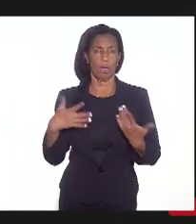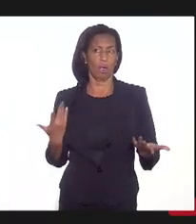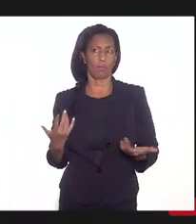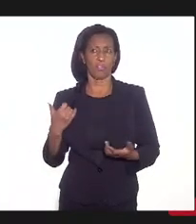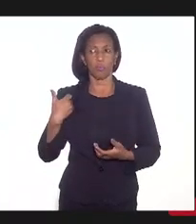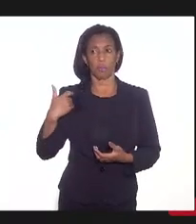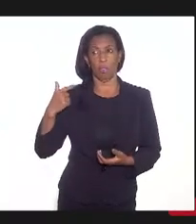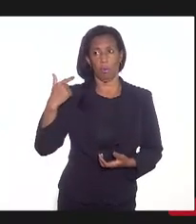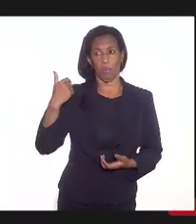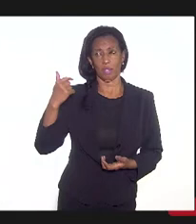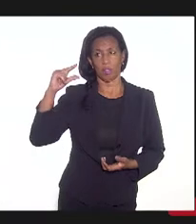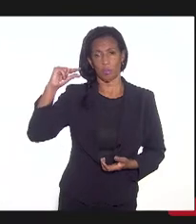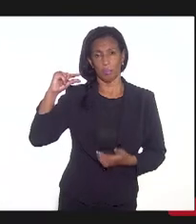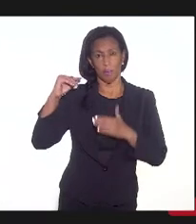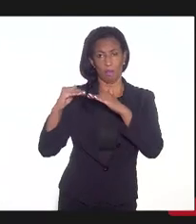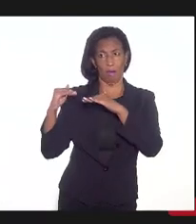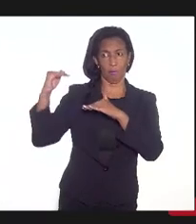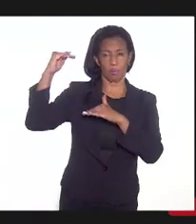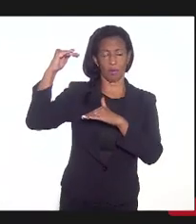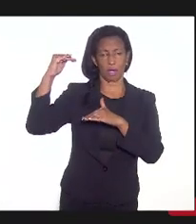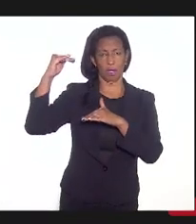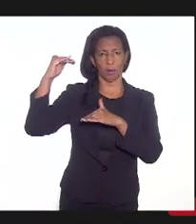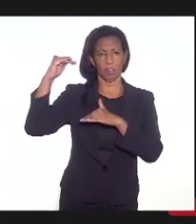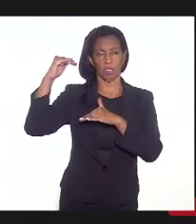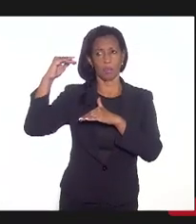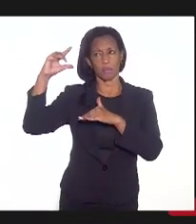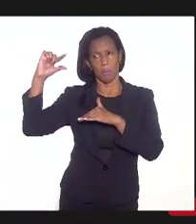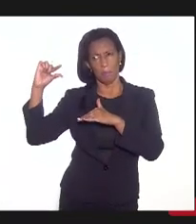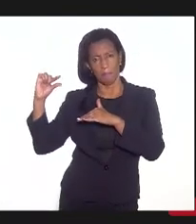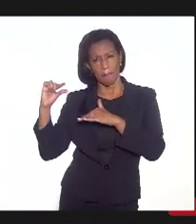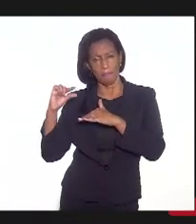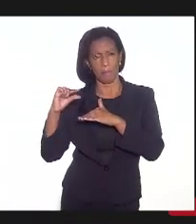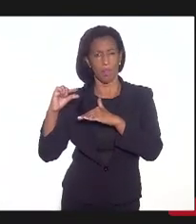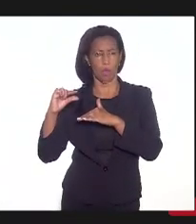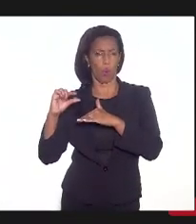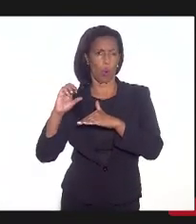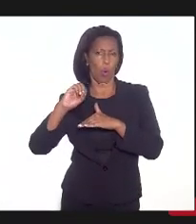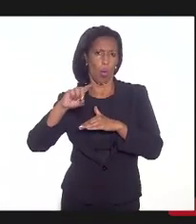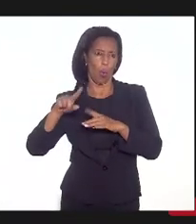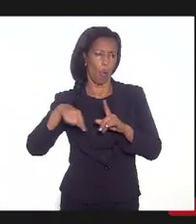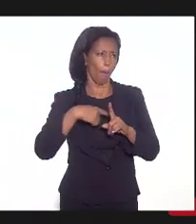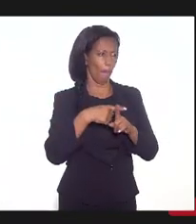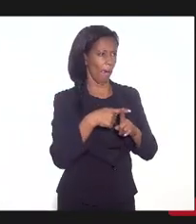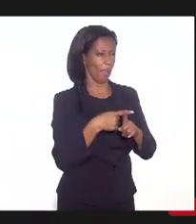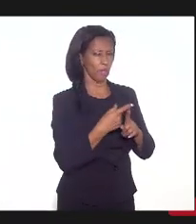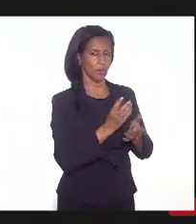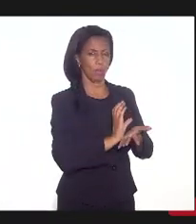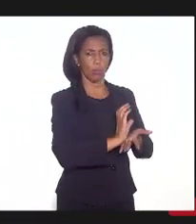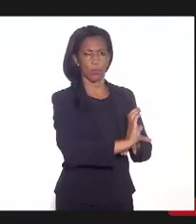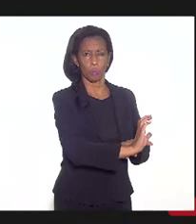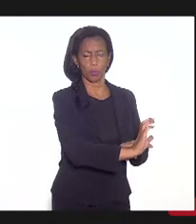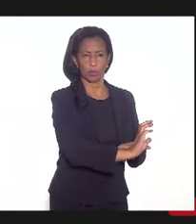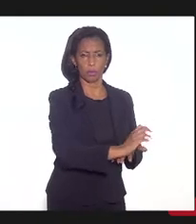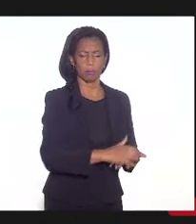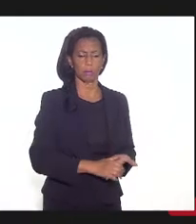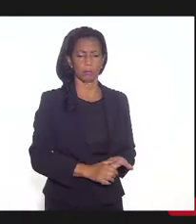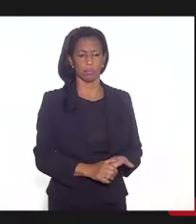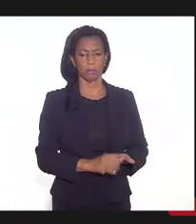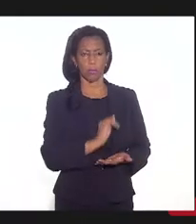uma idade mínima muito avançada, se põe menor e se põe mais a contribuição do